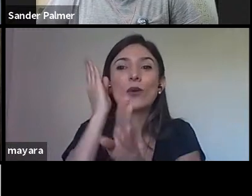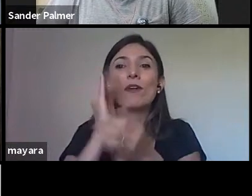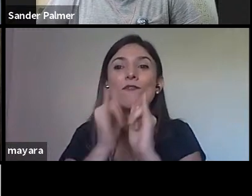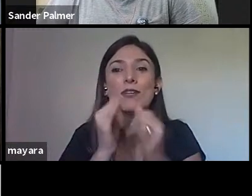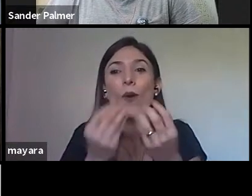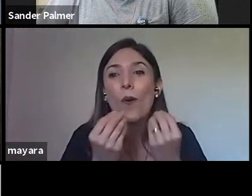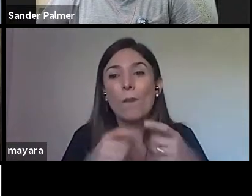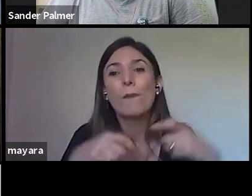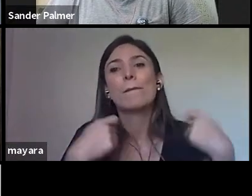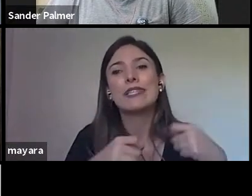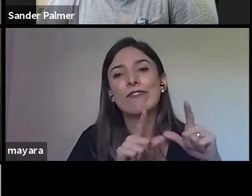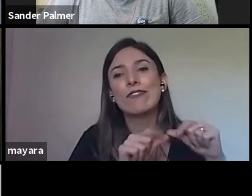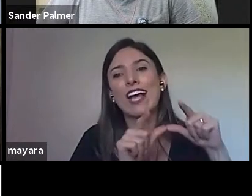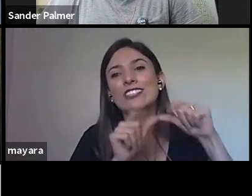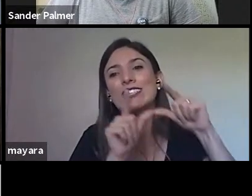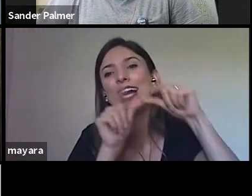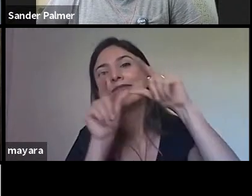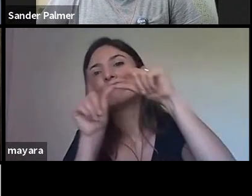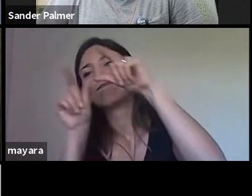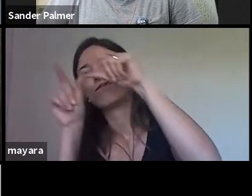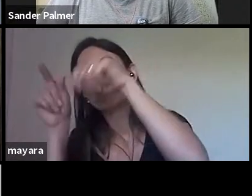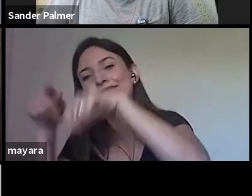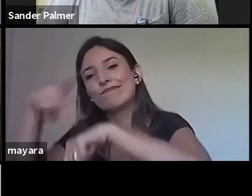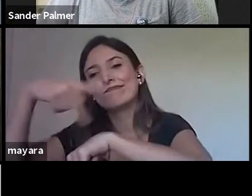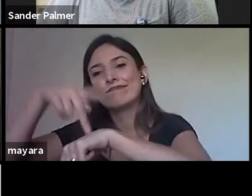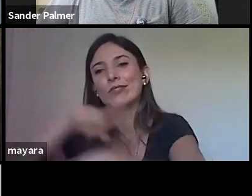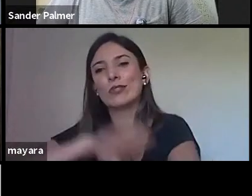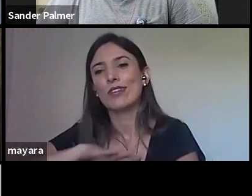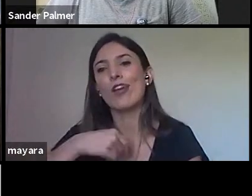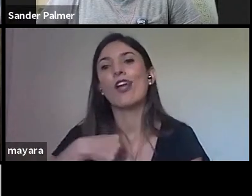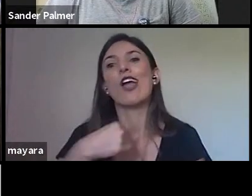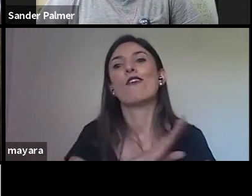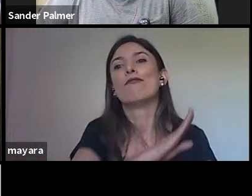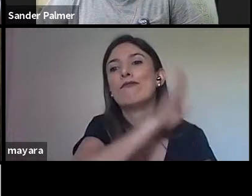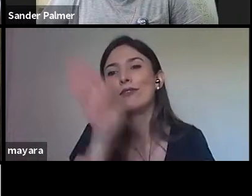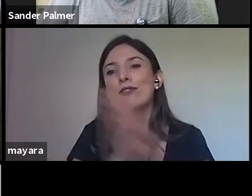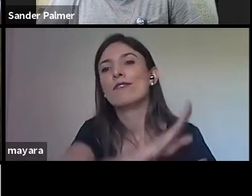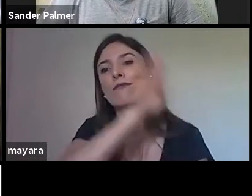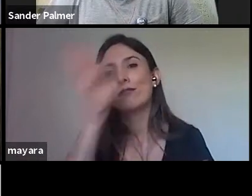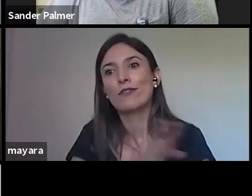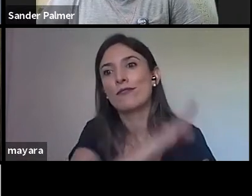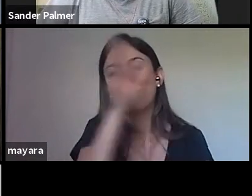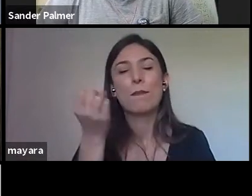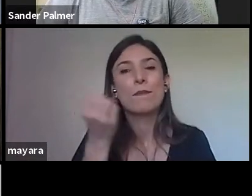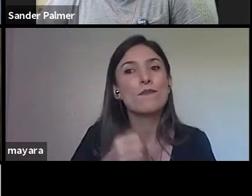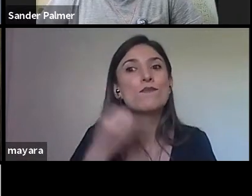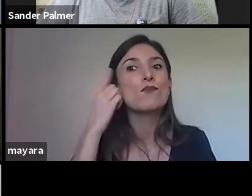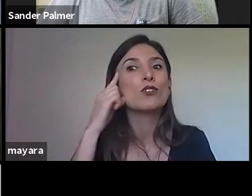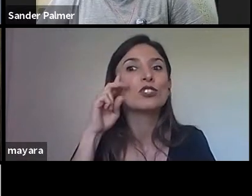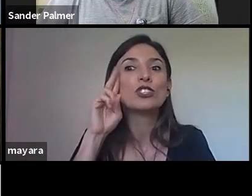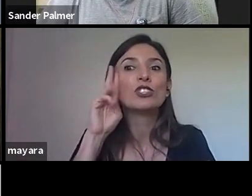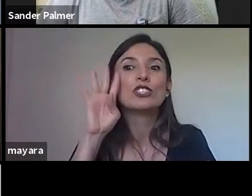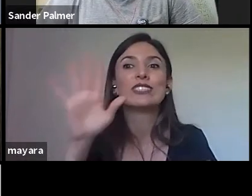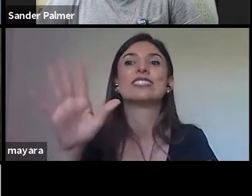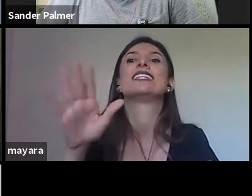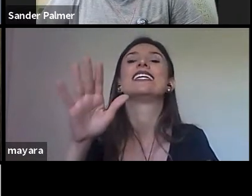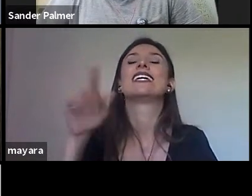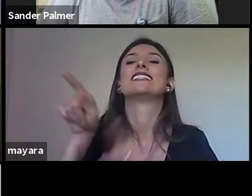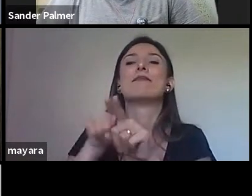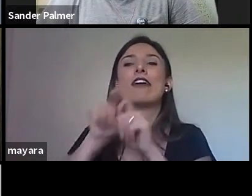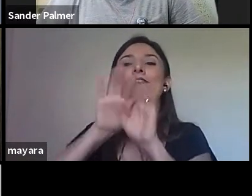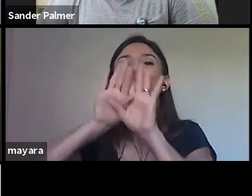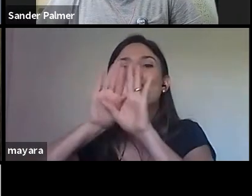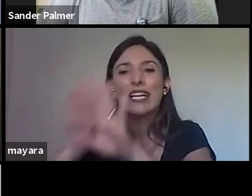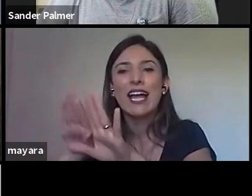assim, Já passei muitos dias, né? Meses, né? Por nada, dentro da famosa Torre do